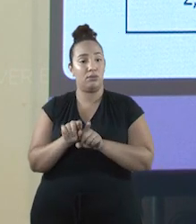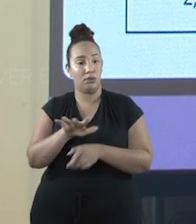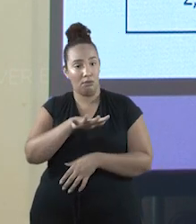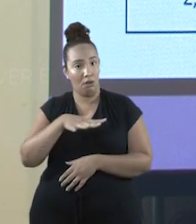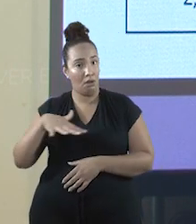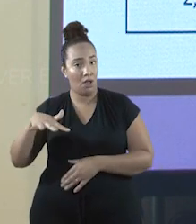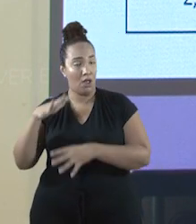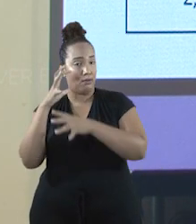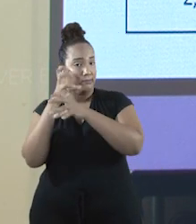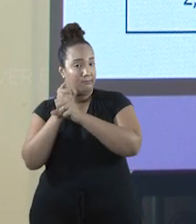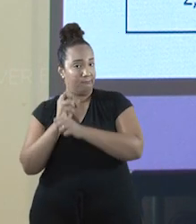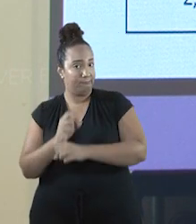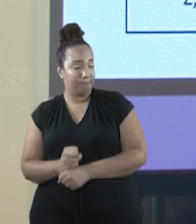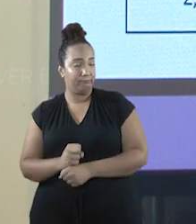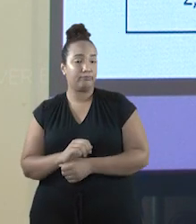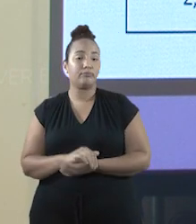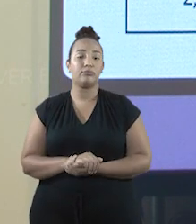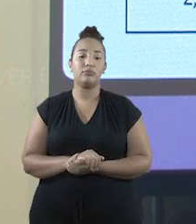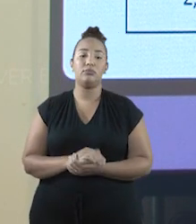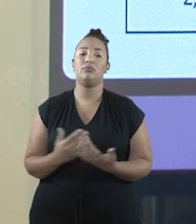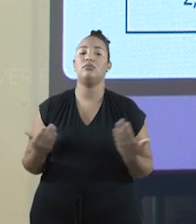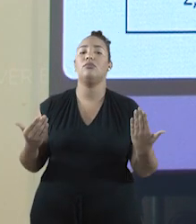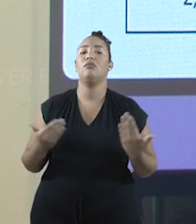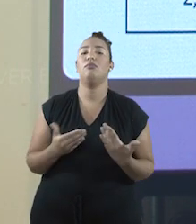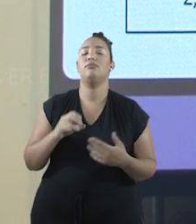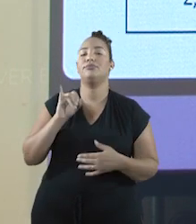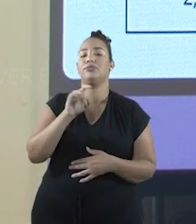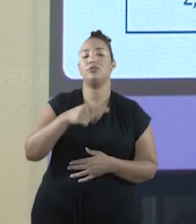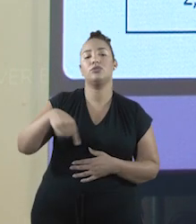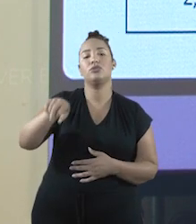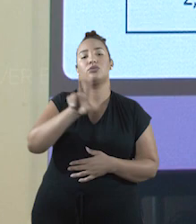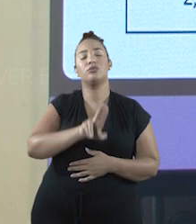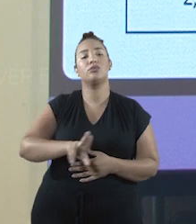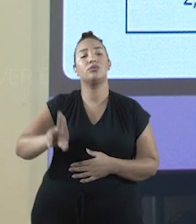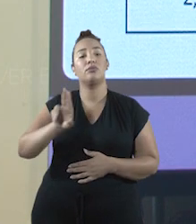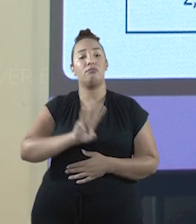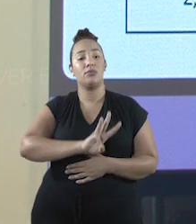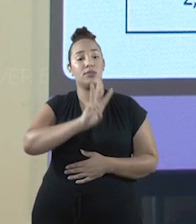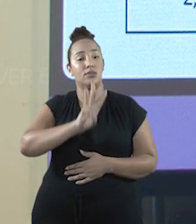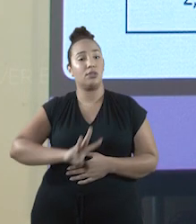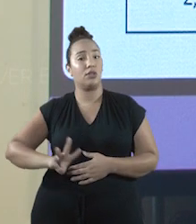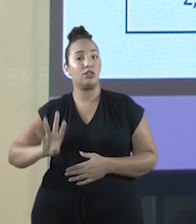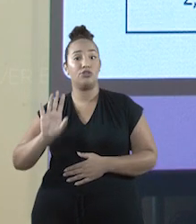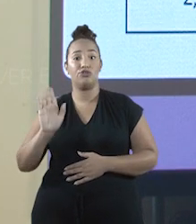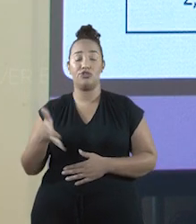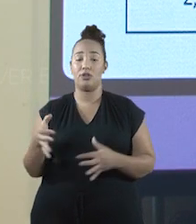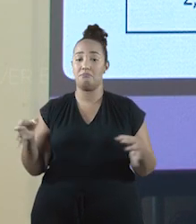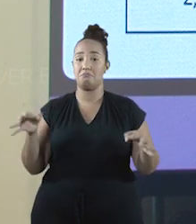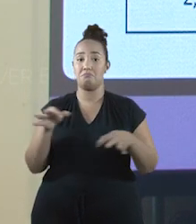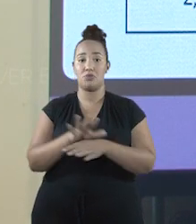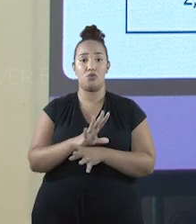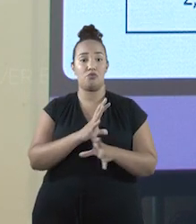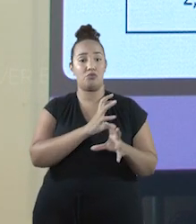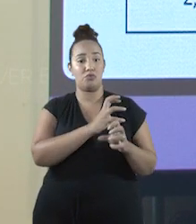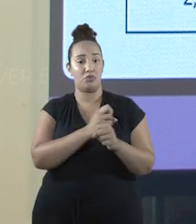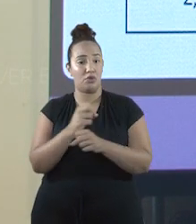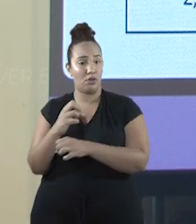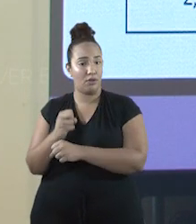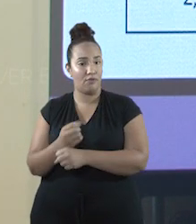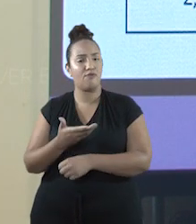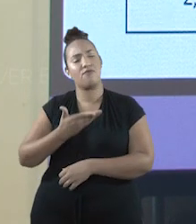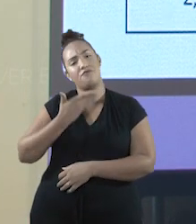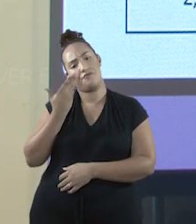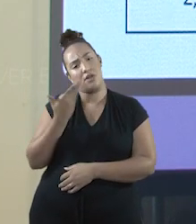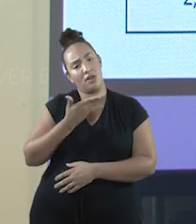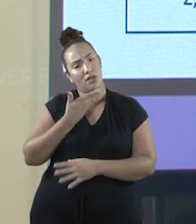calculamos. E que tal a gente usar um site que já nos dá pronto esse cálculo? Bem mais fácil